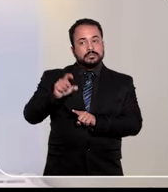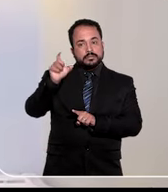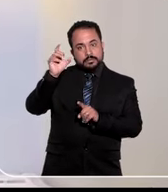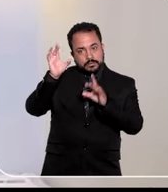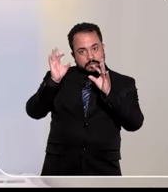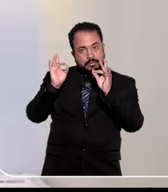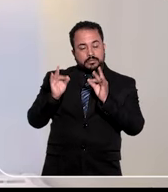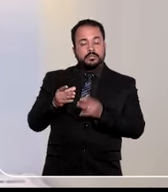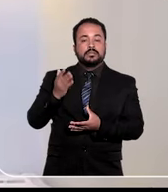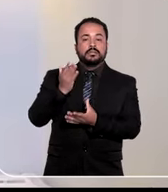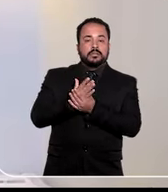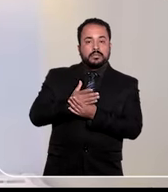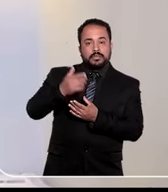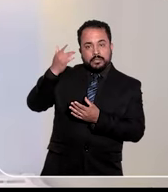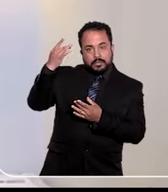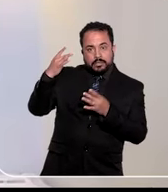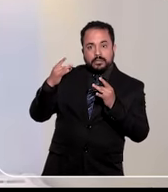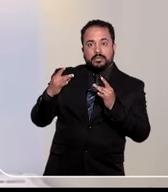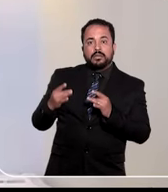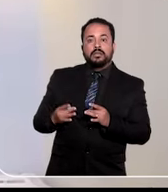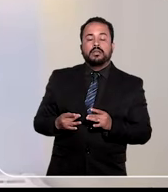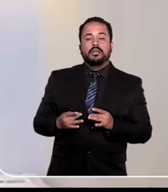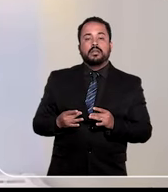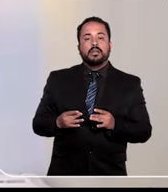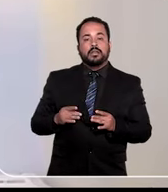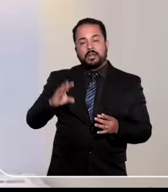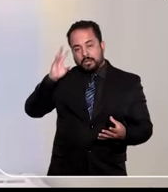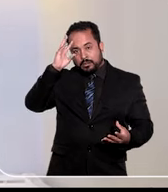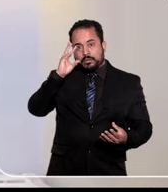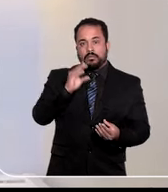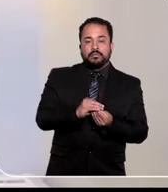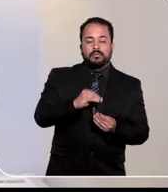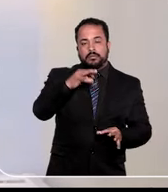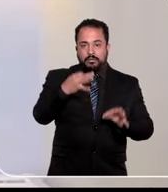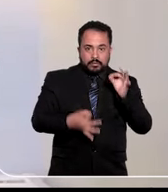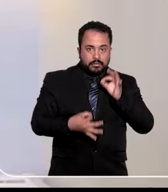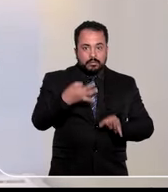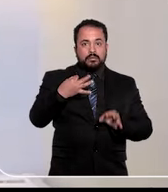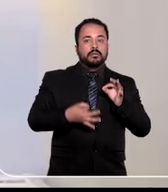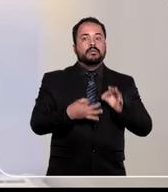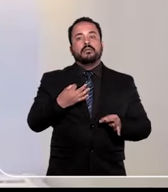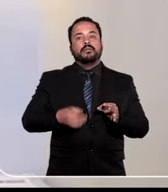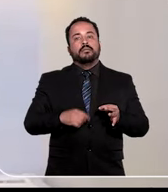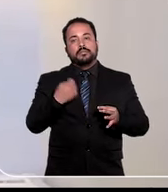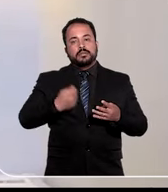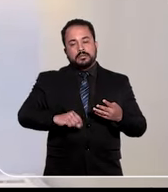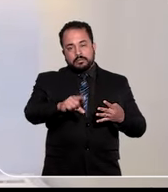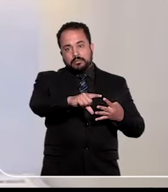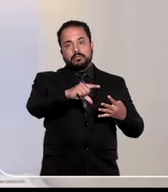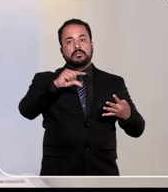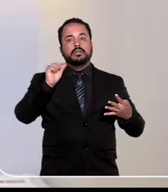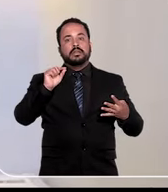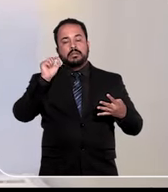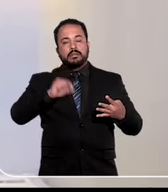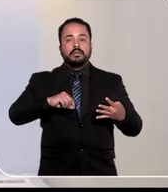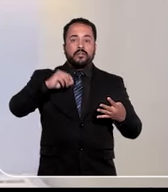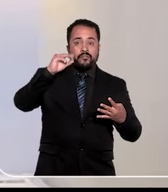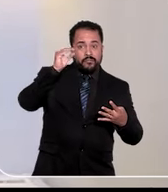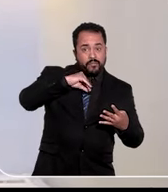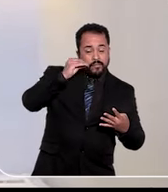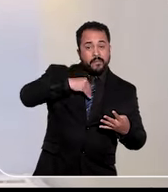Antes, ao contrário, é uma revisitação da base que ensejou a conclusão judicial. Então,